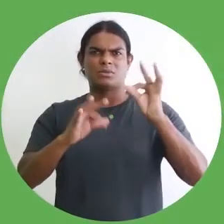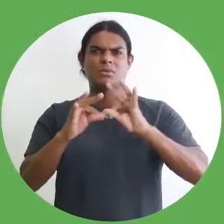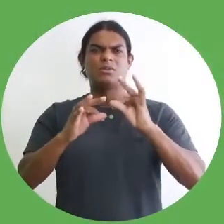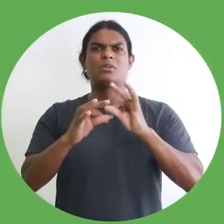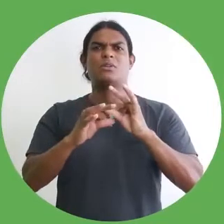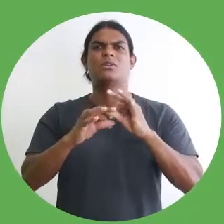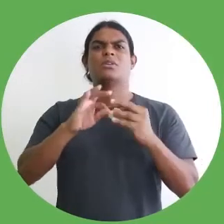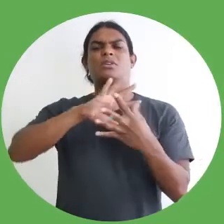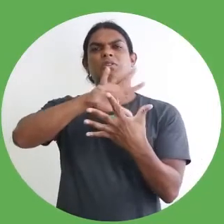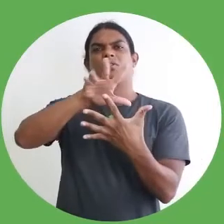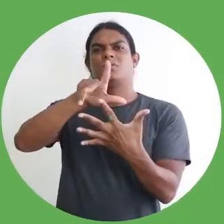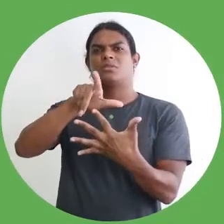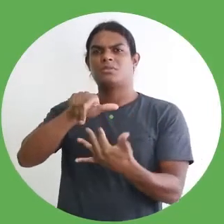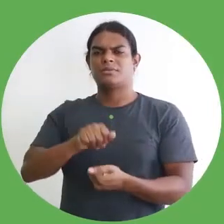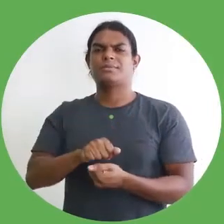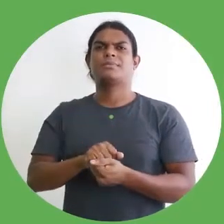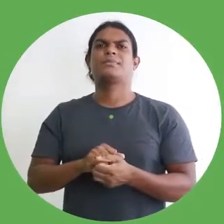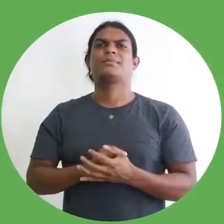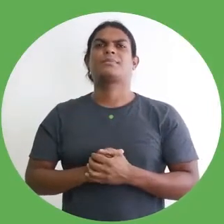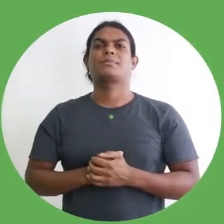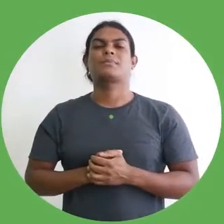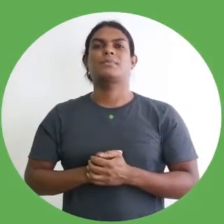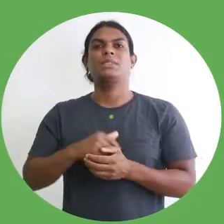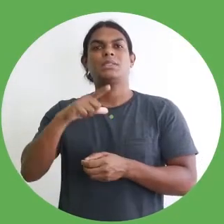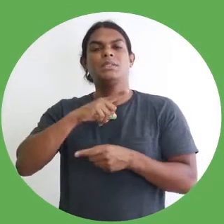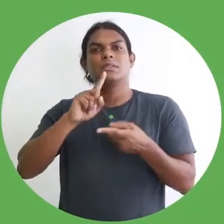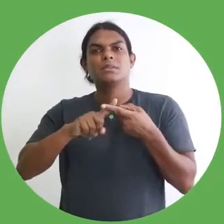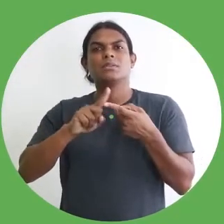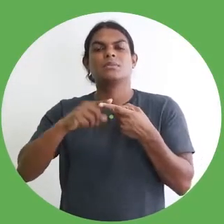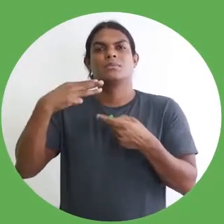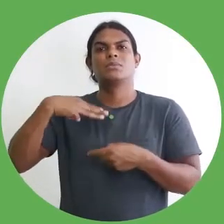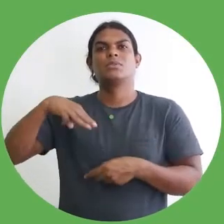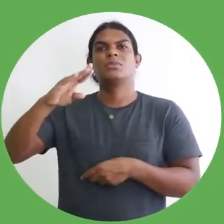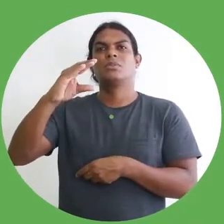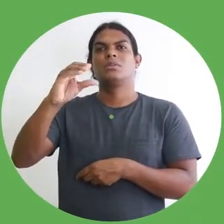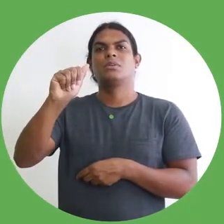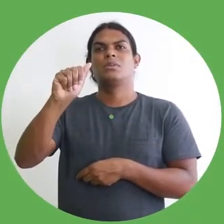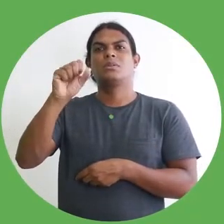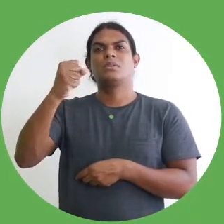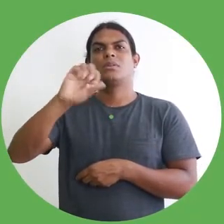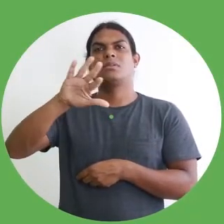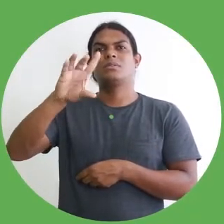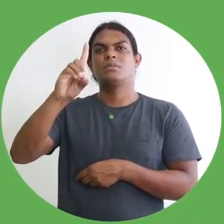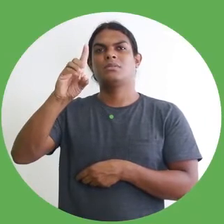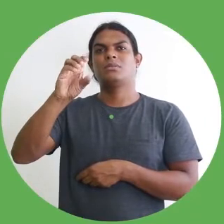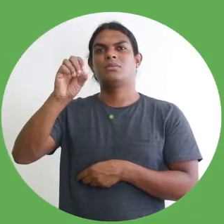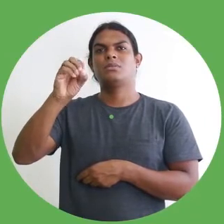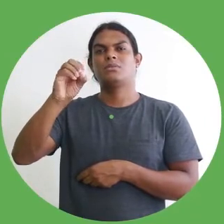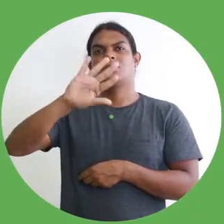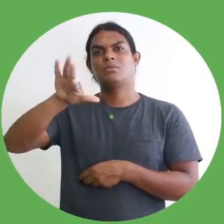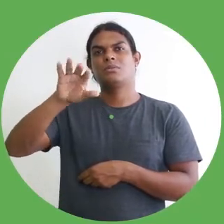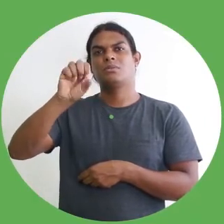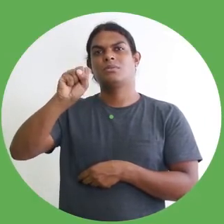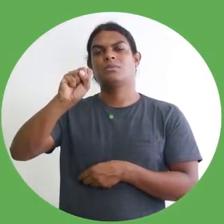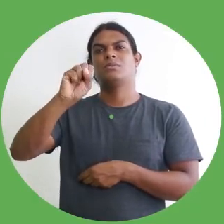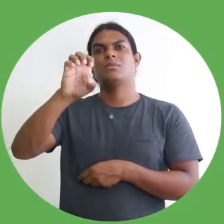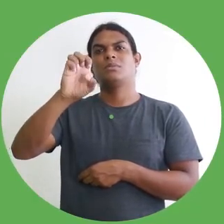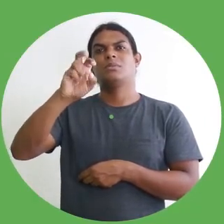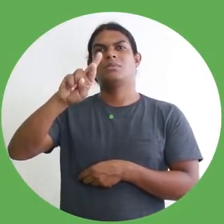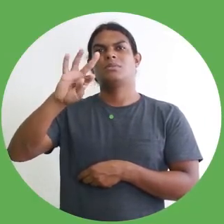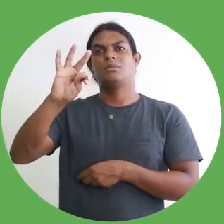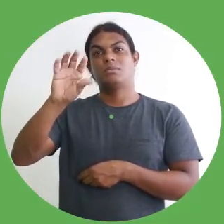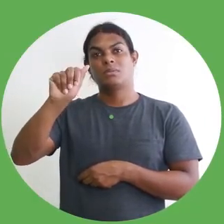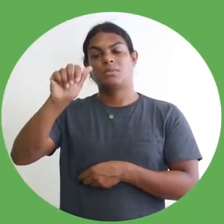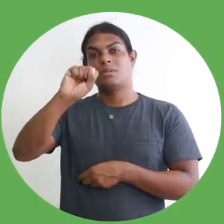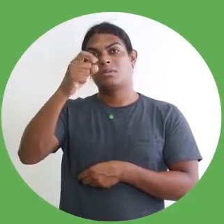atualmente o Cais do Sertão, que é um museu interativo e de objetos considerados o mais moderno equipamento cultural do país, que foi eleito